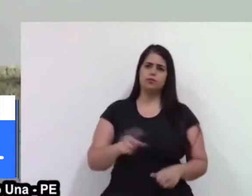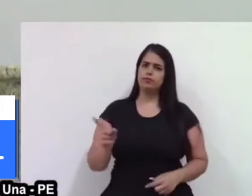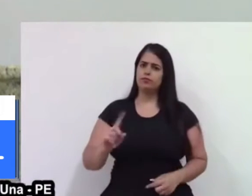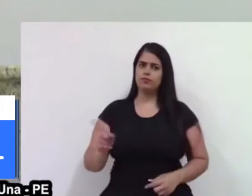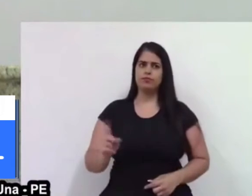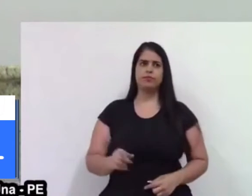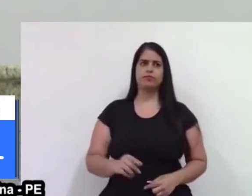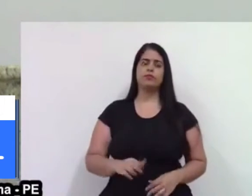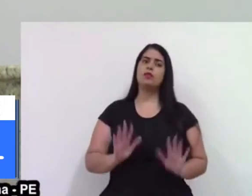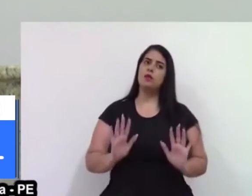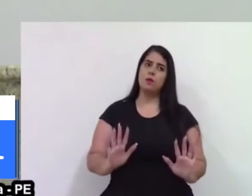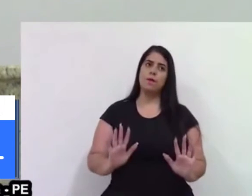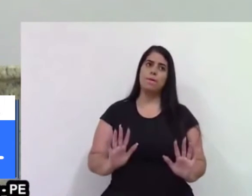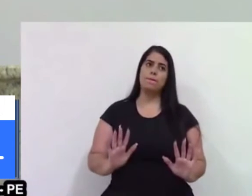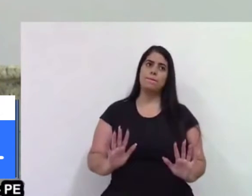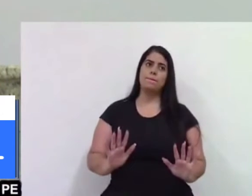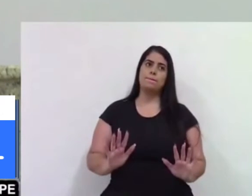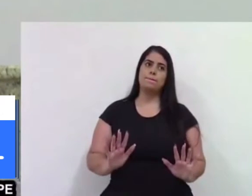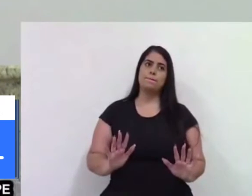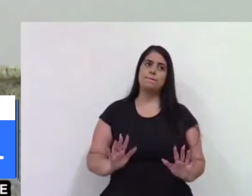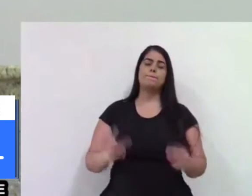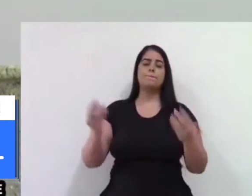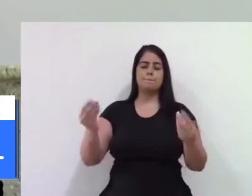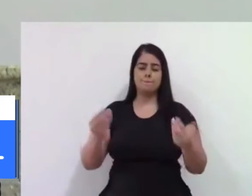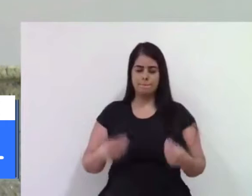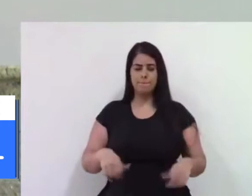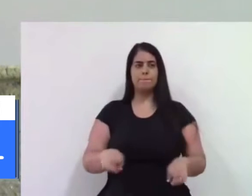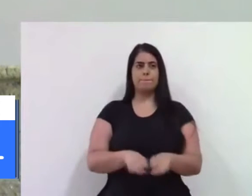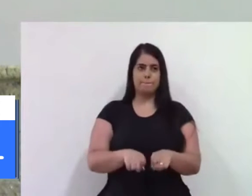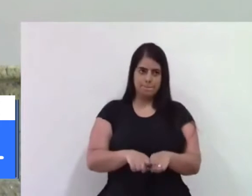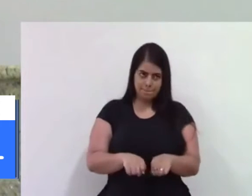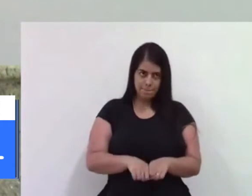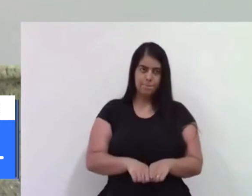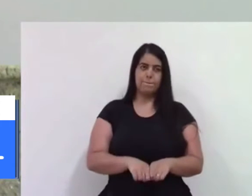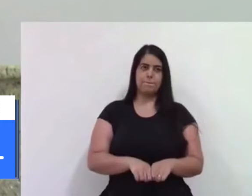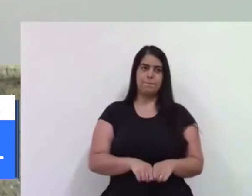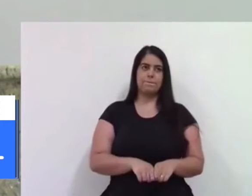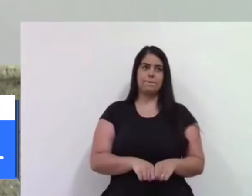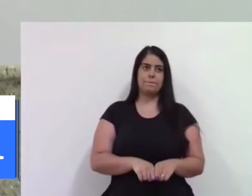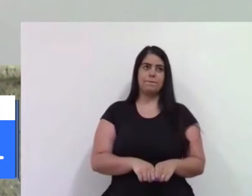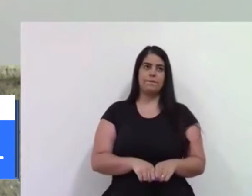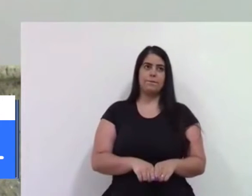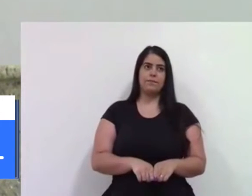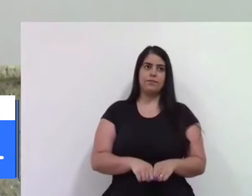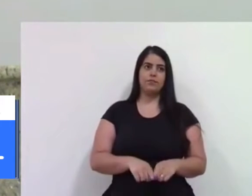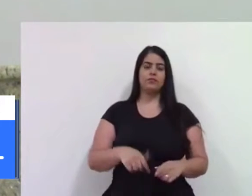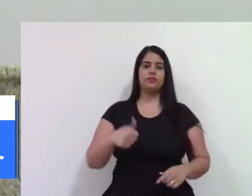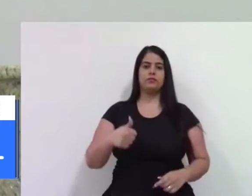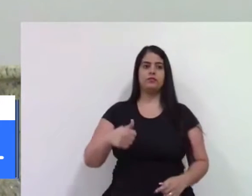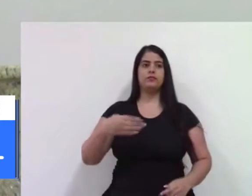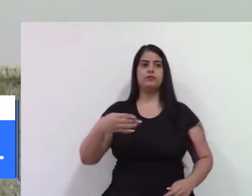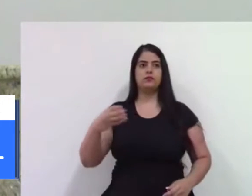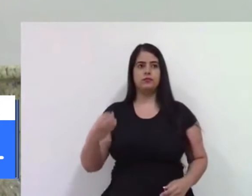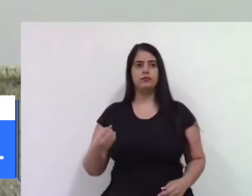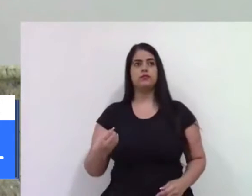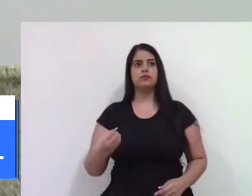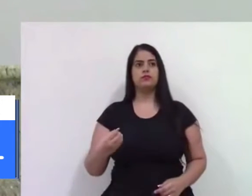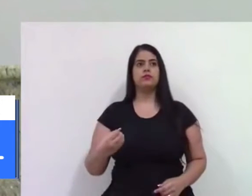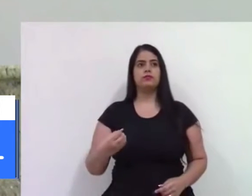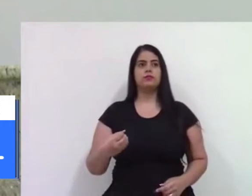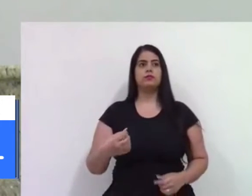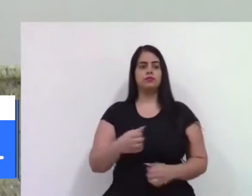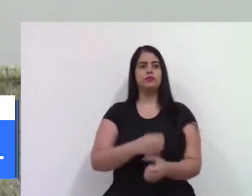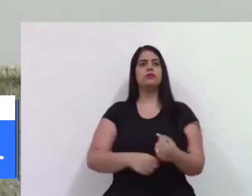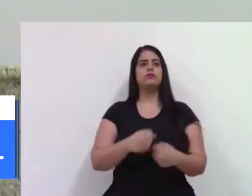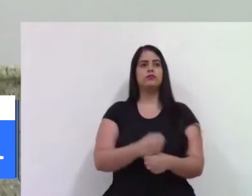Mas, eu já pedi também para que aumentou, aumentou 140 a mais esse ano,